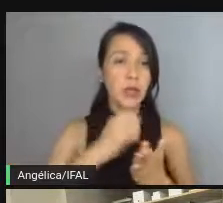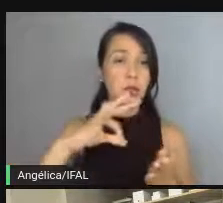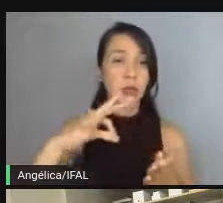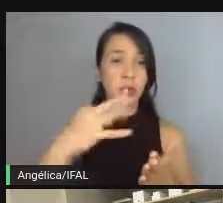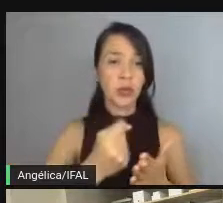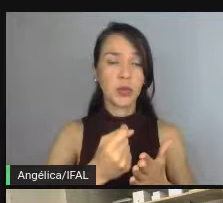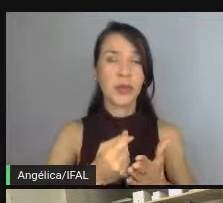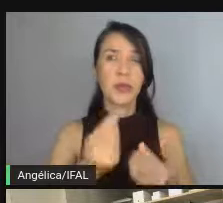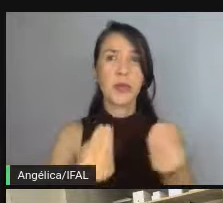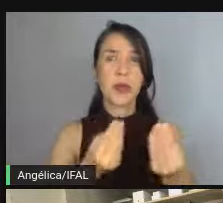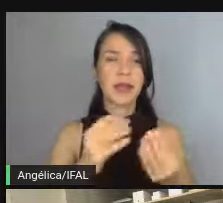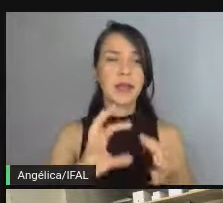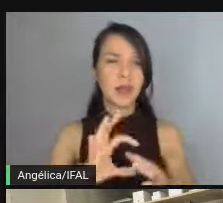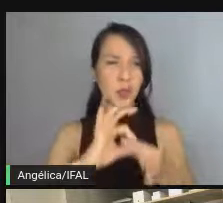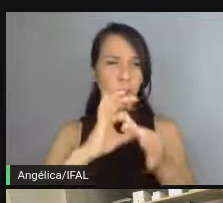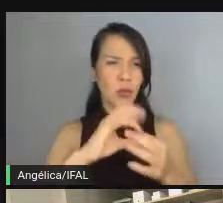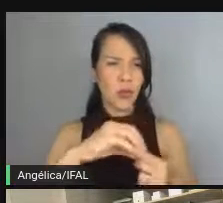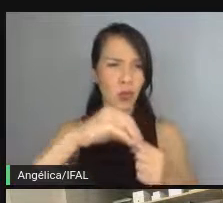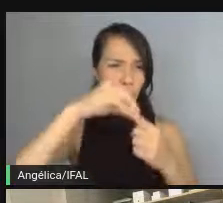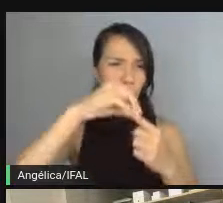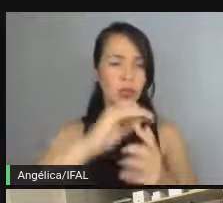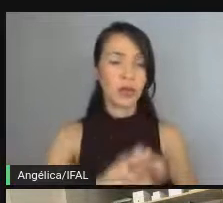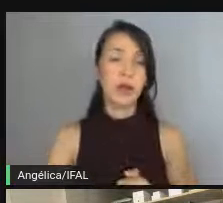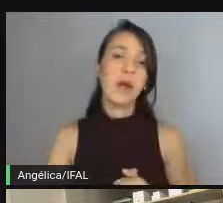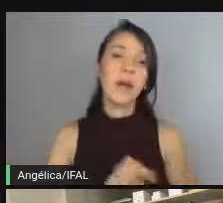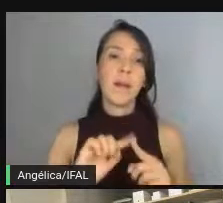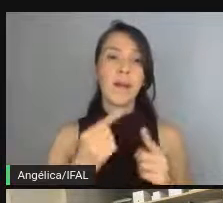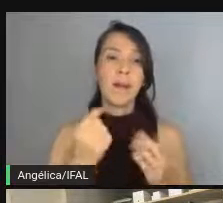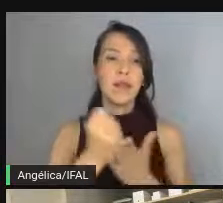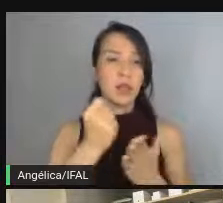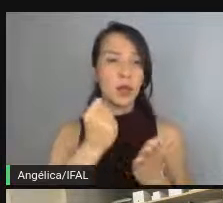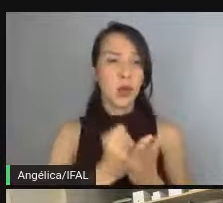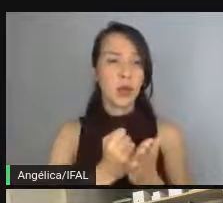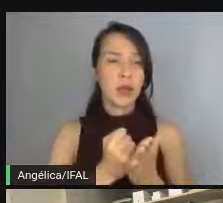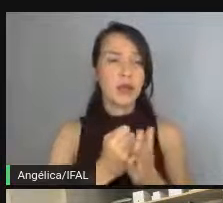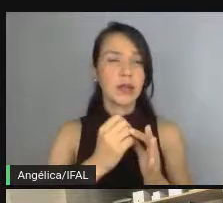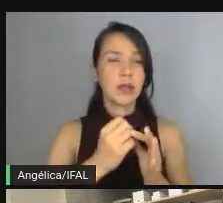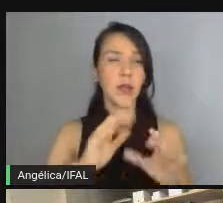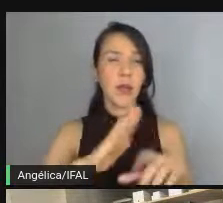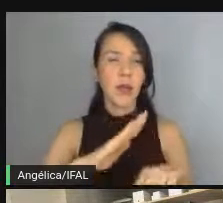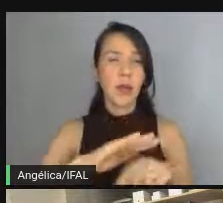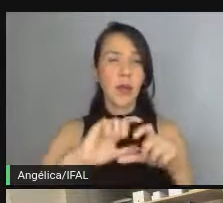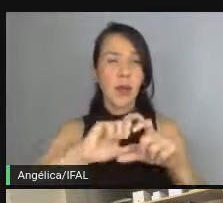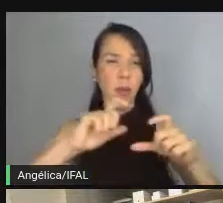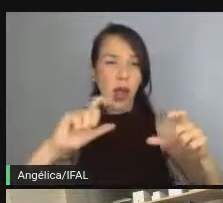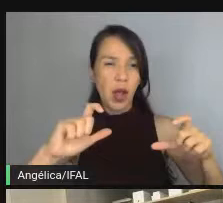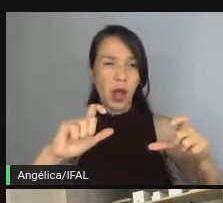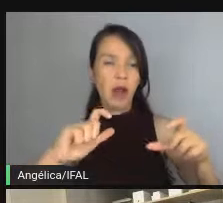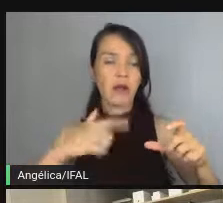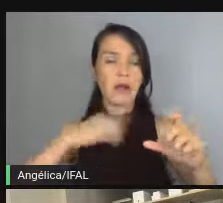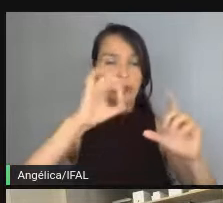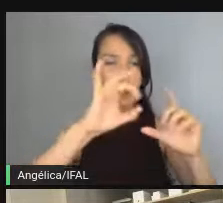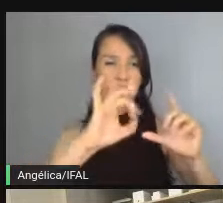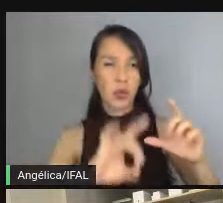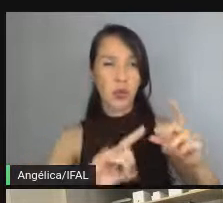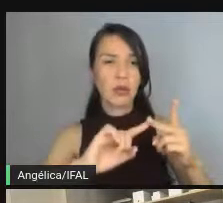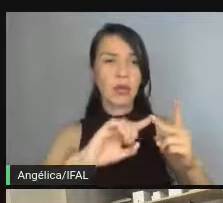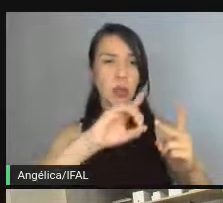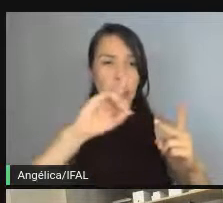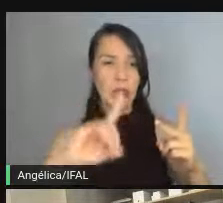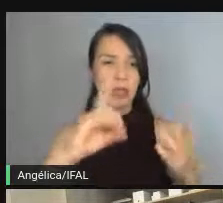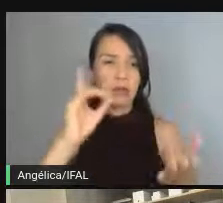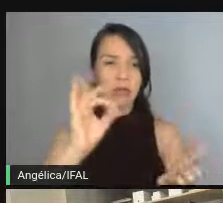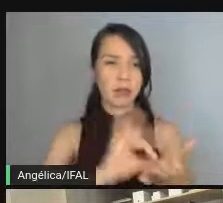é meio que um só, né? Na verdade, vai ser uma documentação maior, que vai ter todas as especificações, validações,